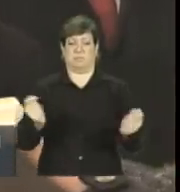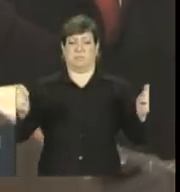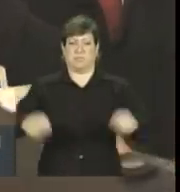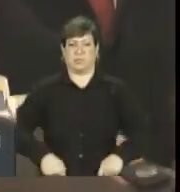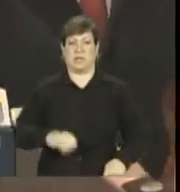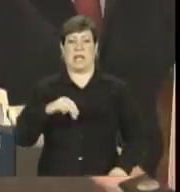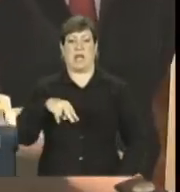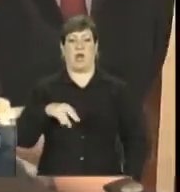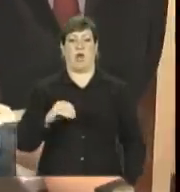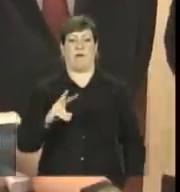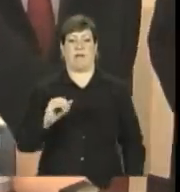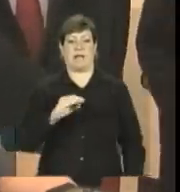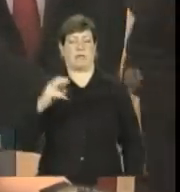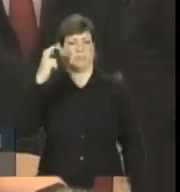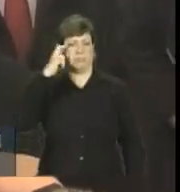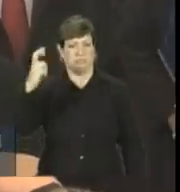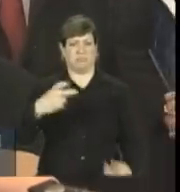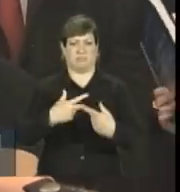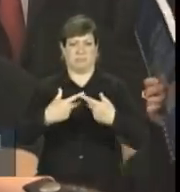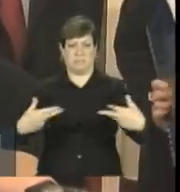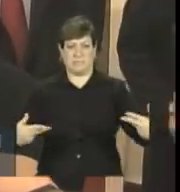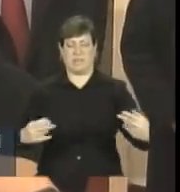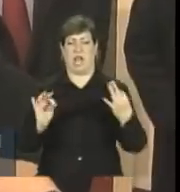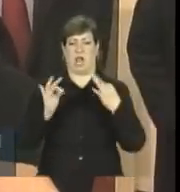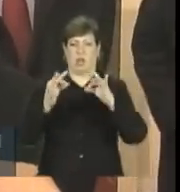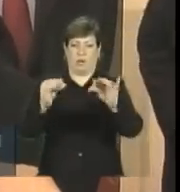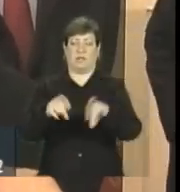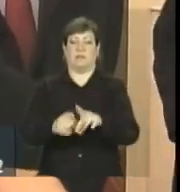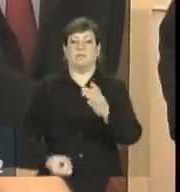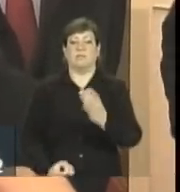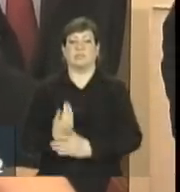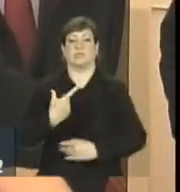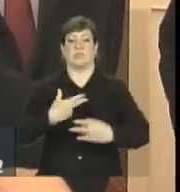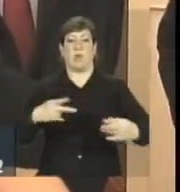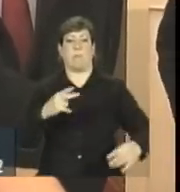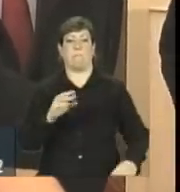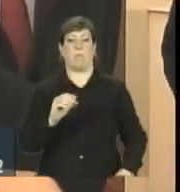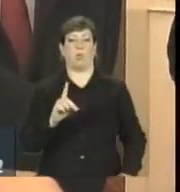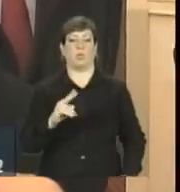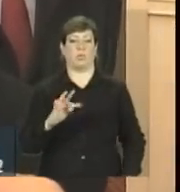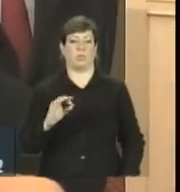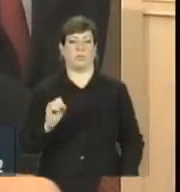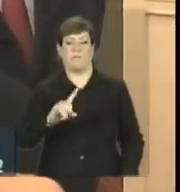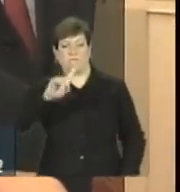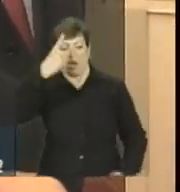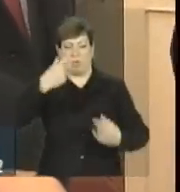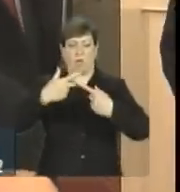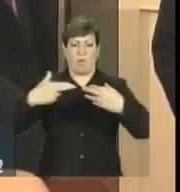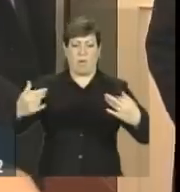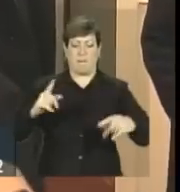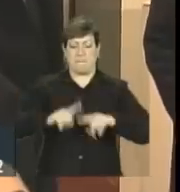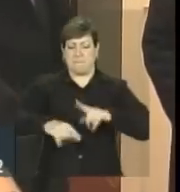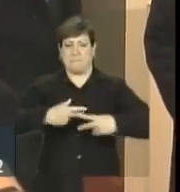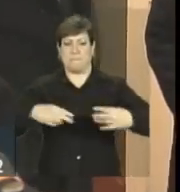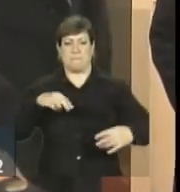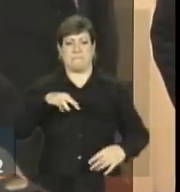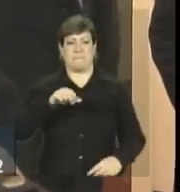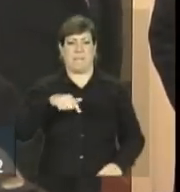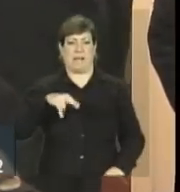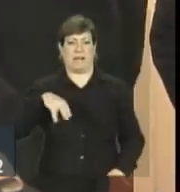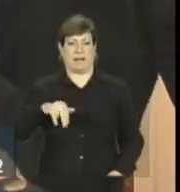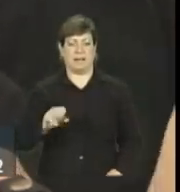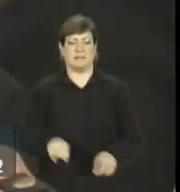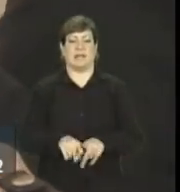inovação e de criação de produtos na área de máquinas e equipamentos de alta